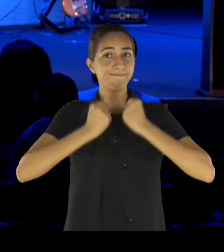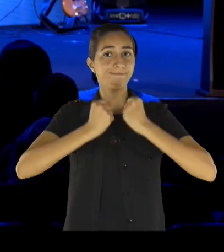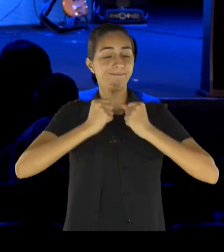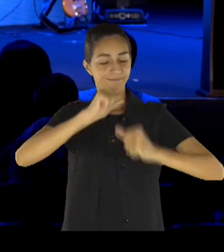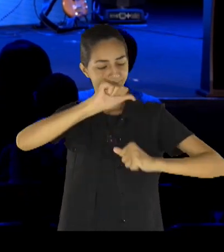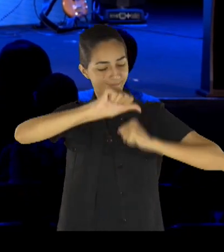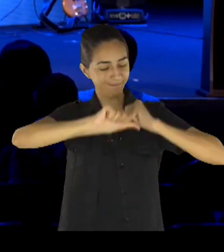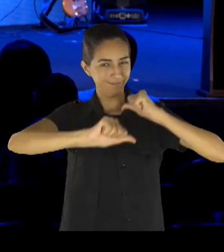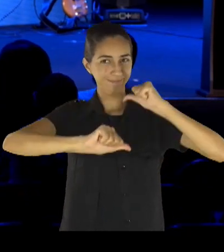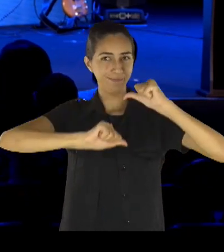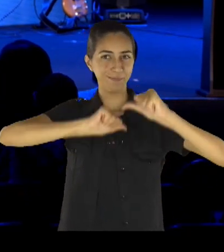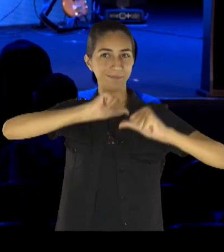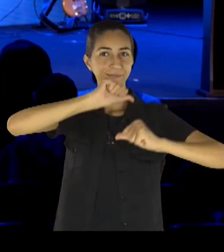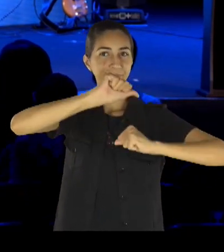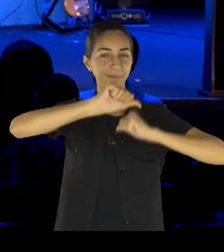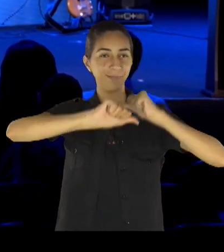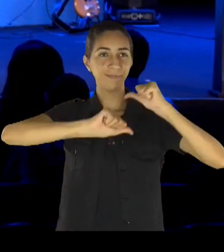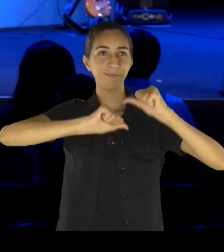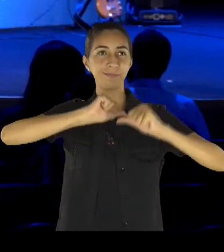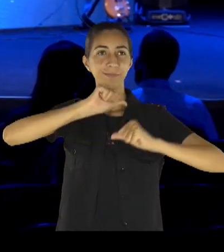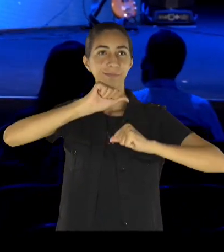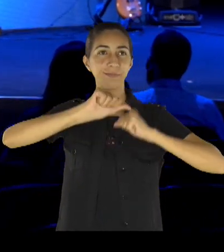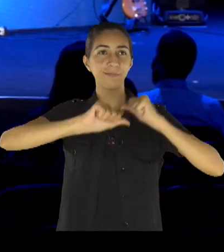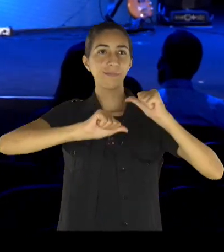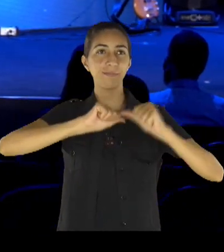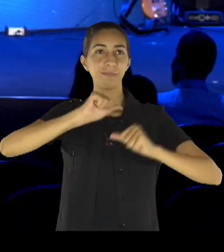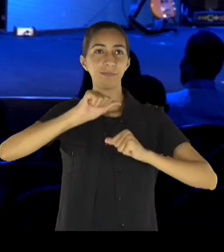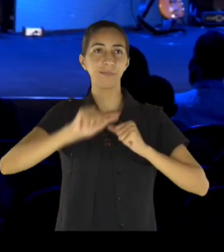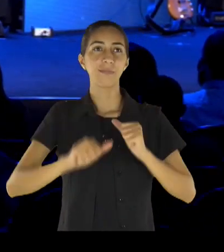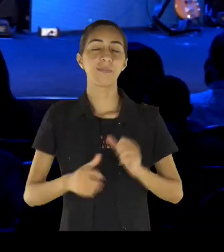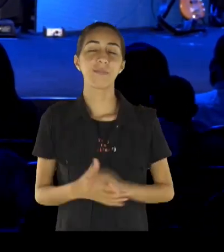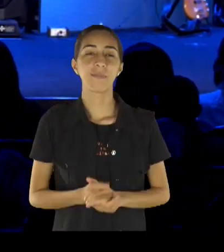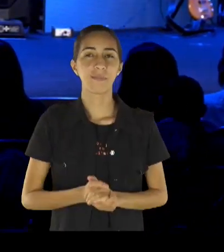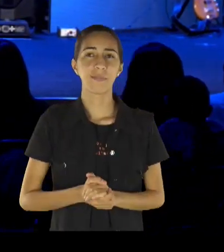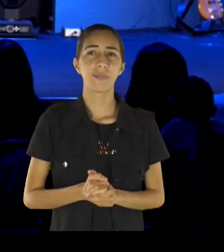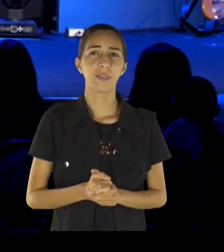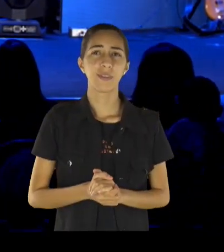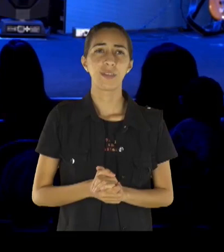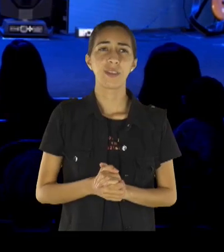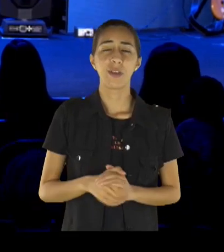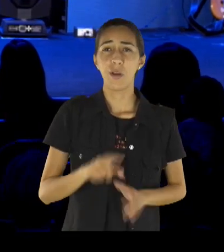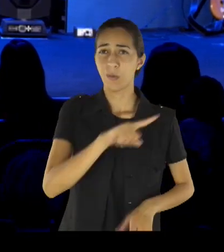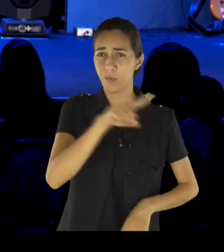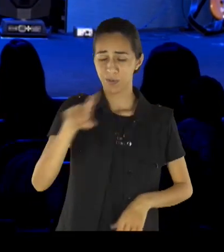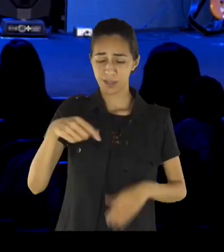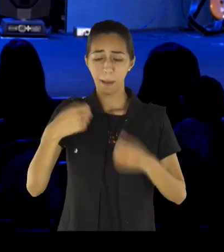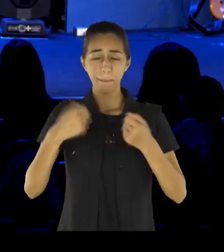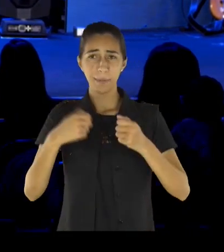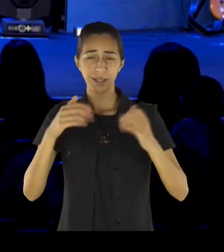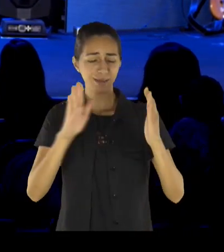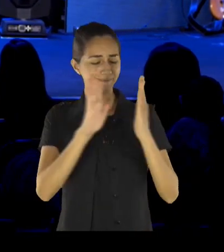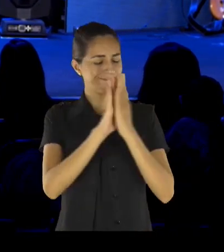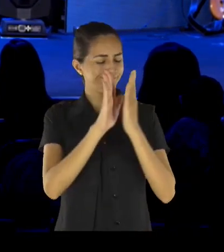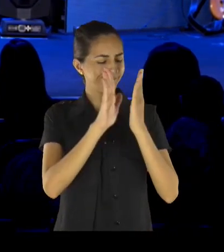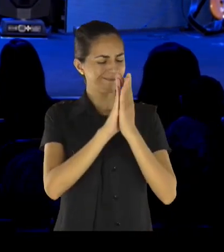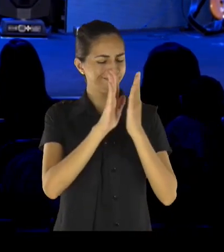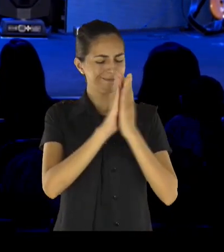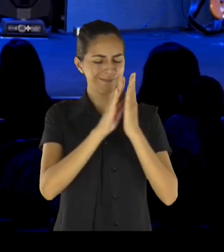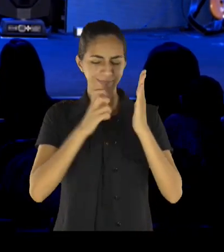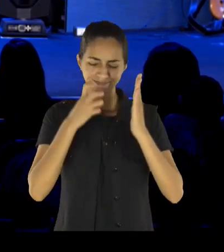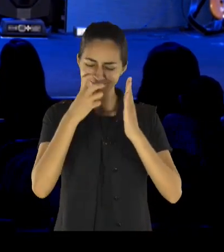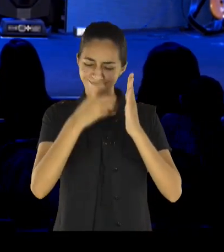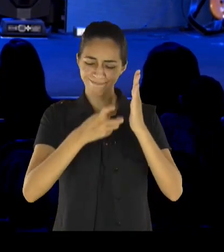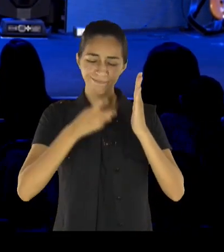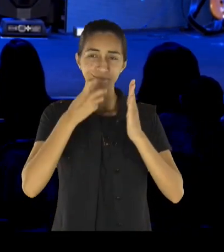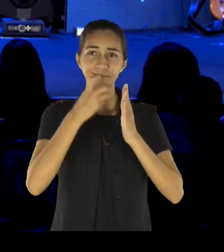me dá das suas forças, eu preciso de ti, e você começa a aclamar, e buscar a presença, do Espírito Santo, sua vida, aí